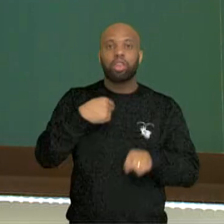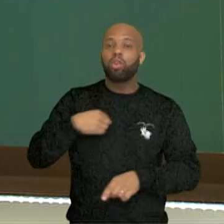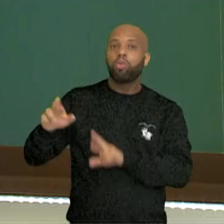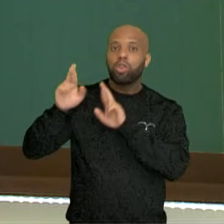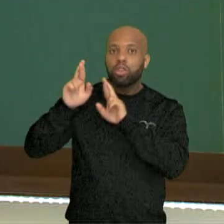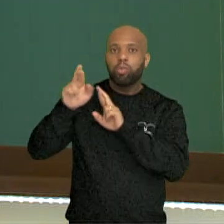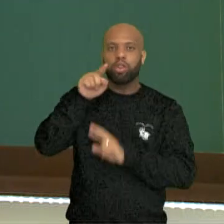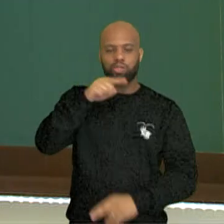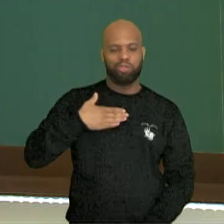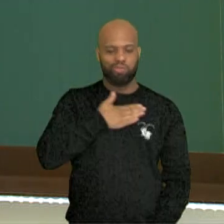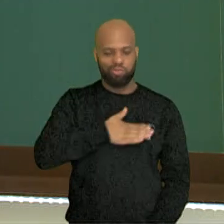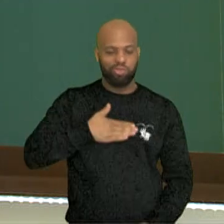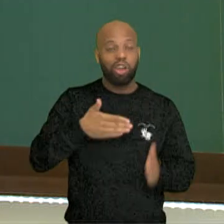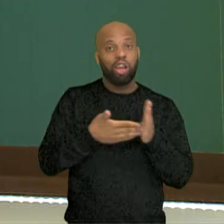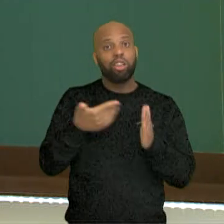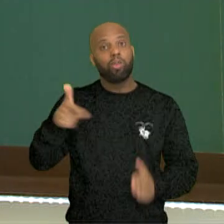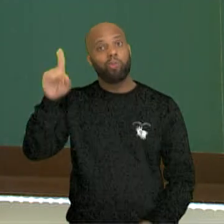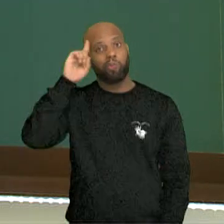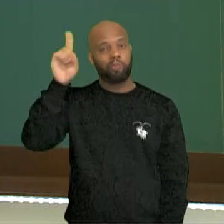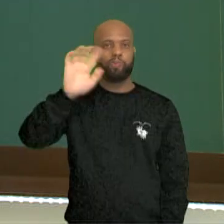vocês tenham gostado. Até breve.